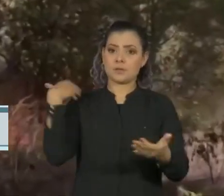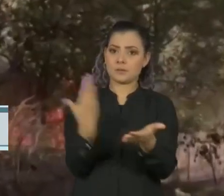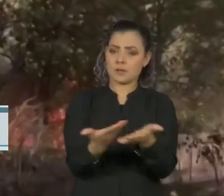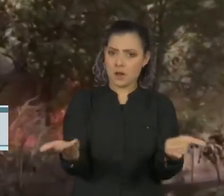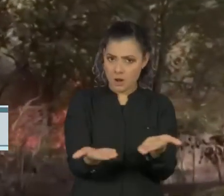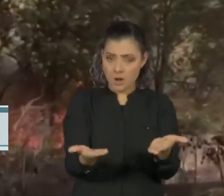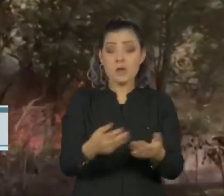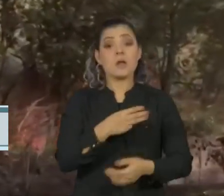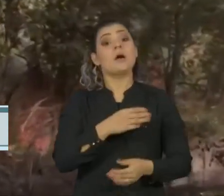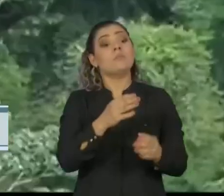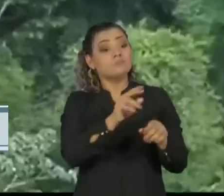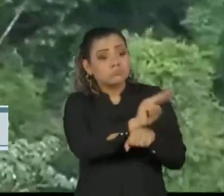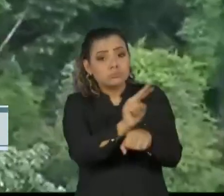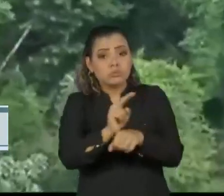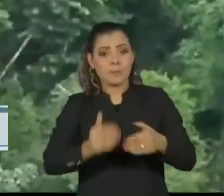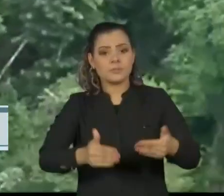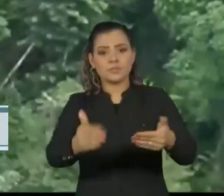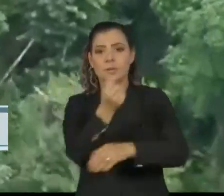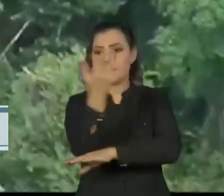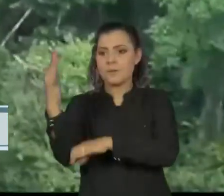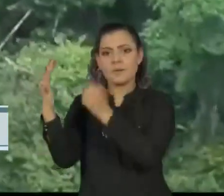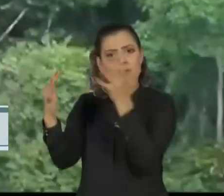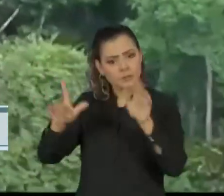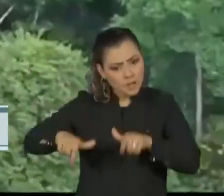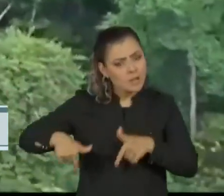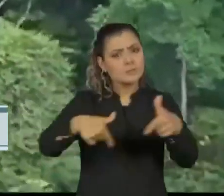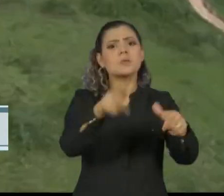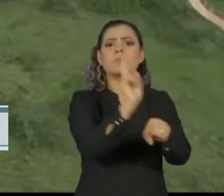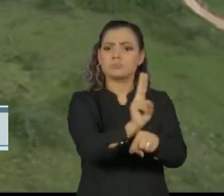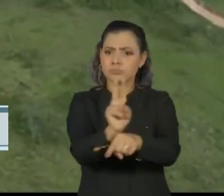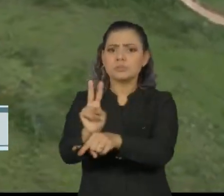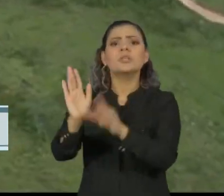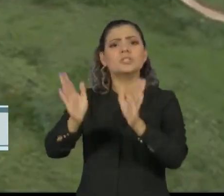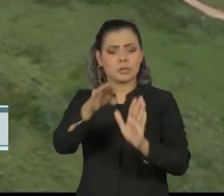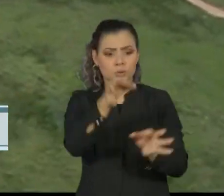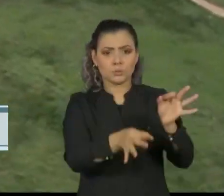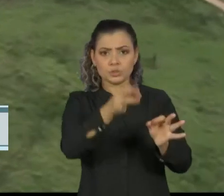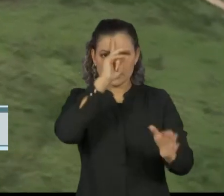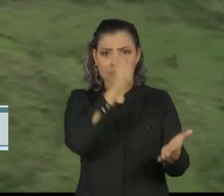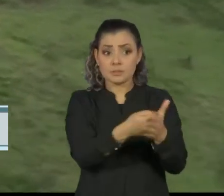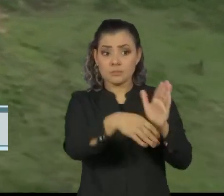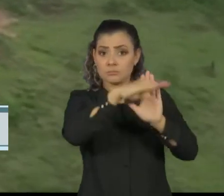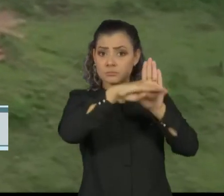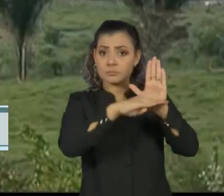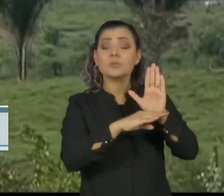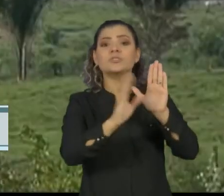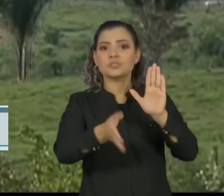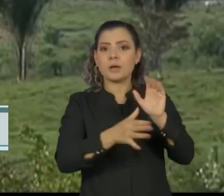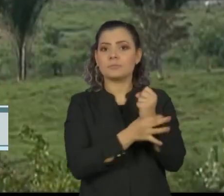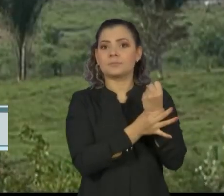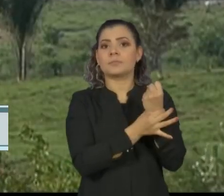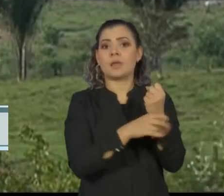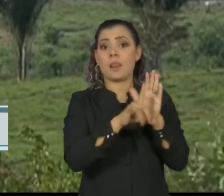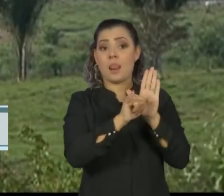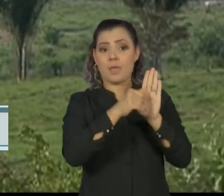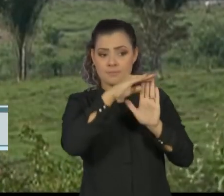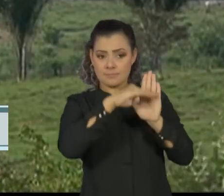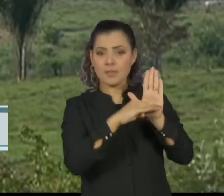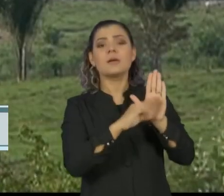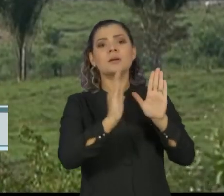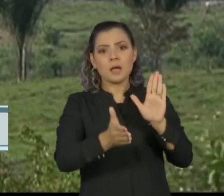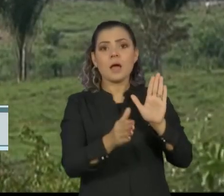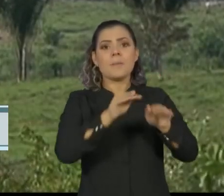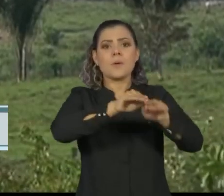O Ministério do Meio Ambiente informa que já atua conforme determina a ação judicial através da Operação de Garantia de Lei e Ordem, que também